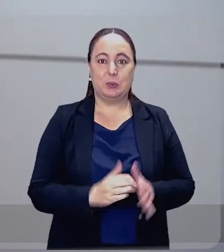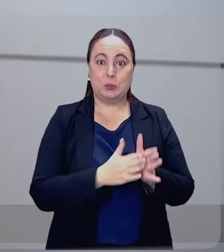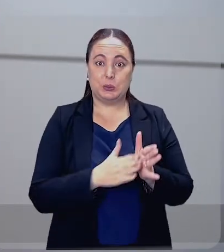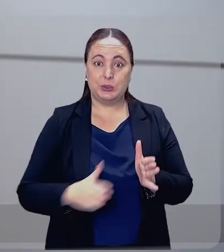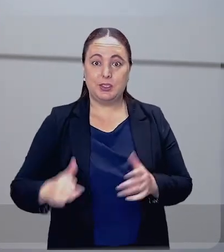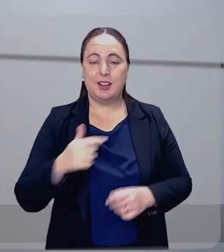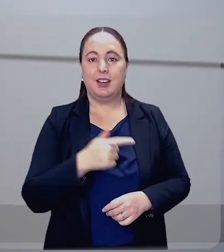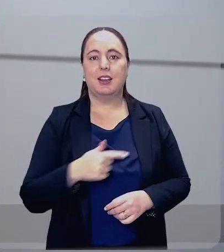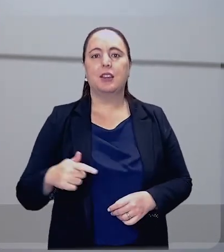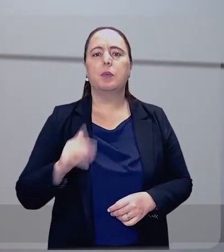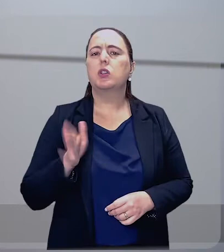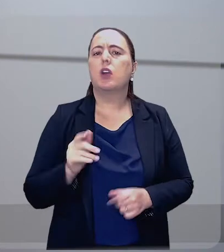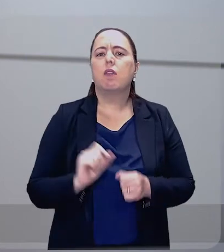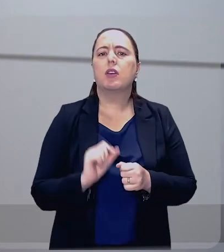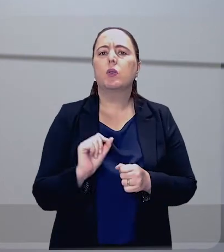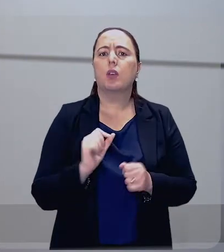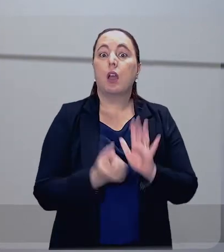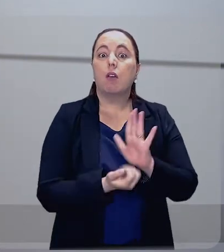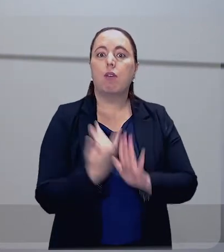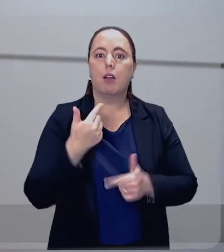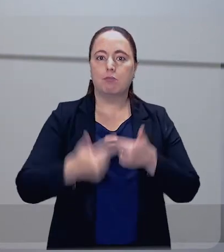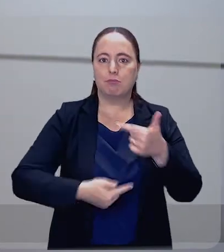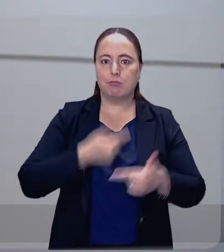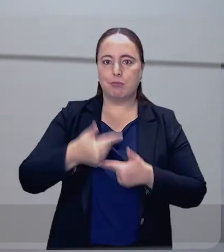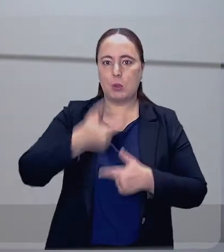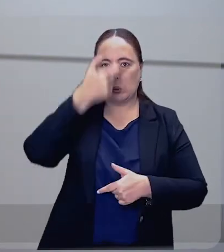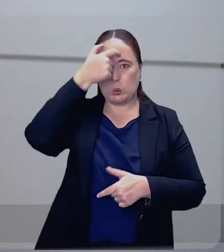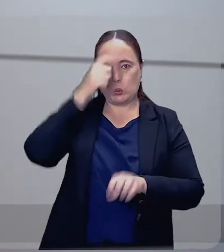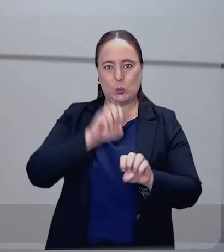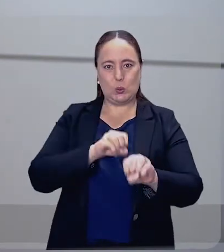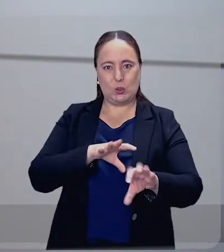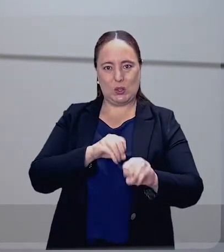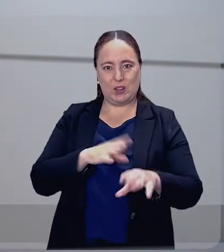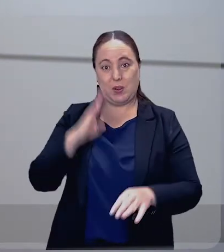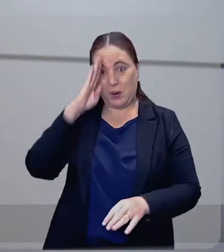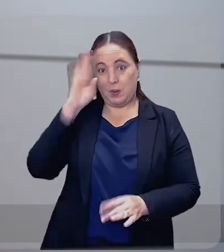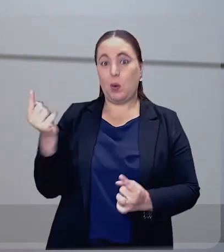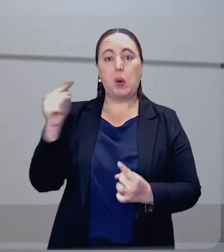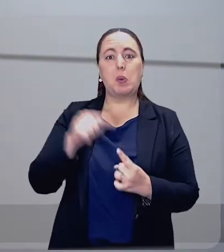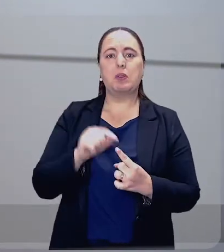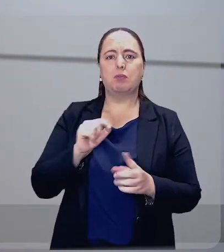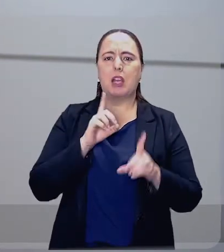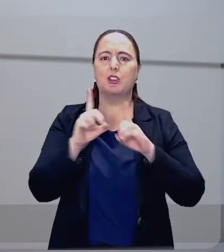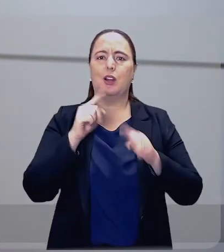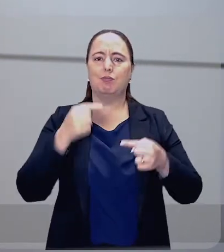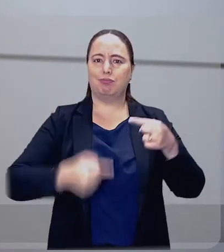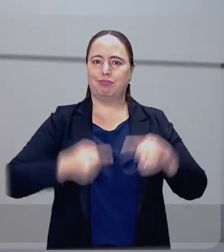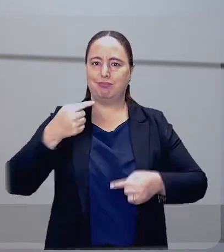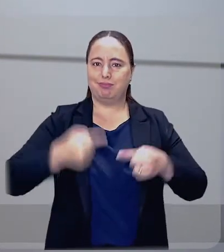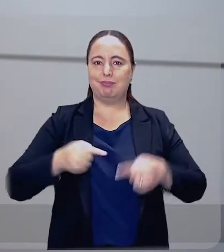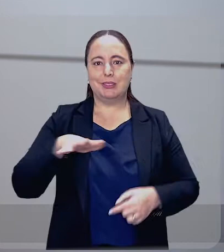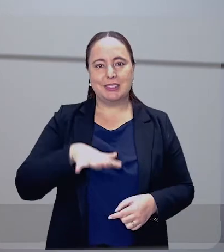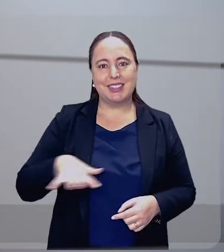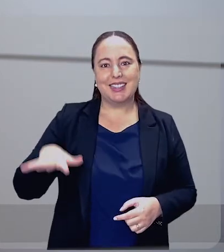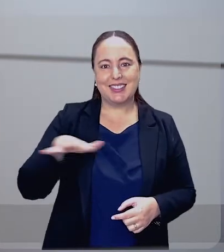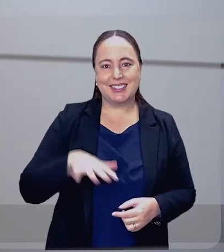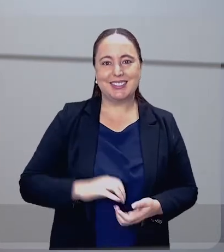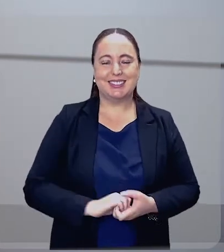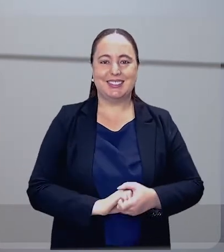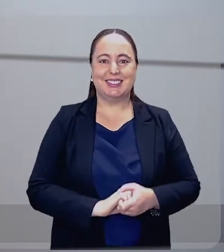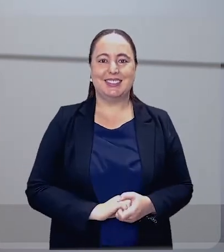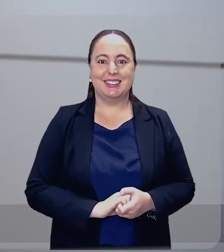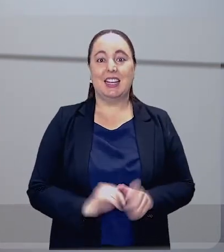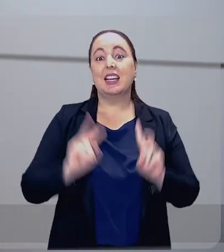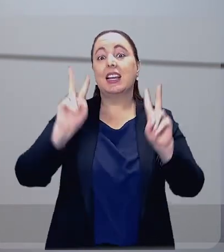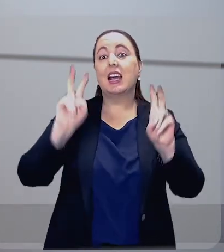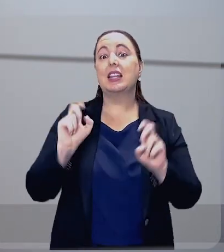Ao longo desta semana foram feitas várias ações de conscientização e o principal objetivo é promover discussões sobre o